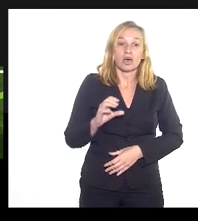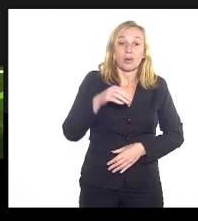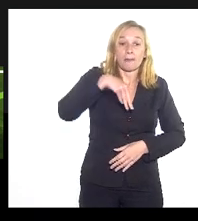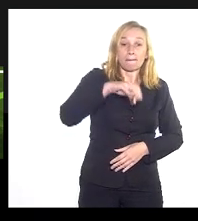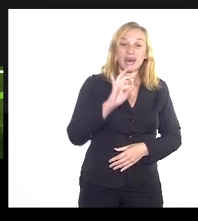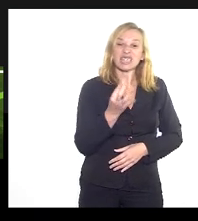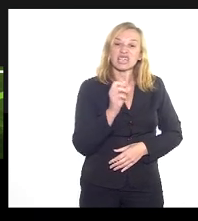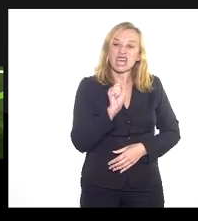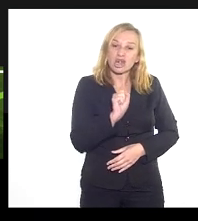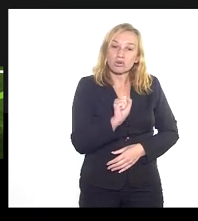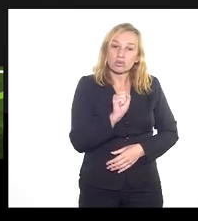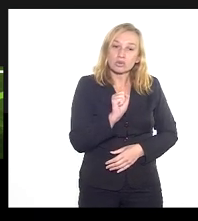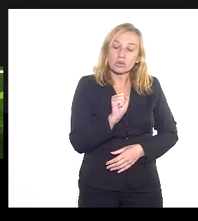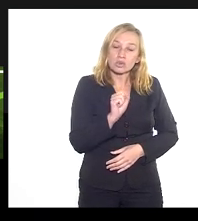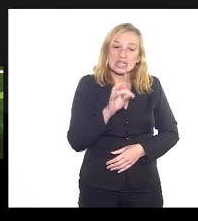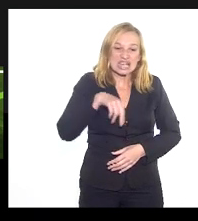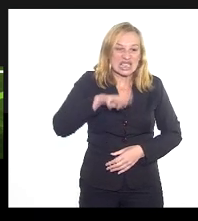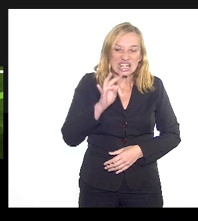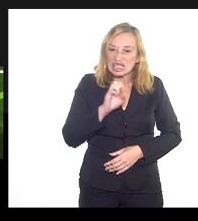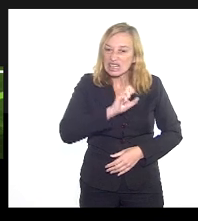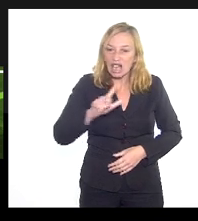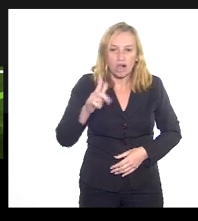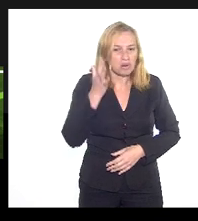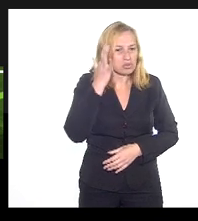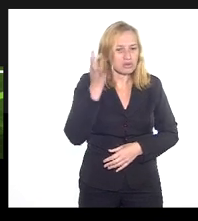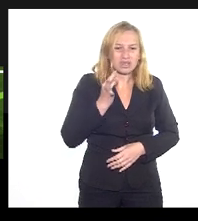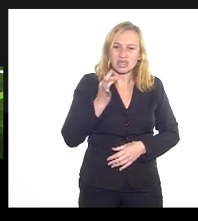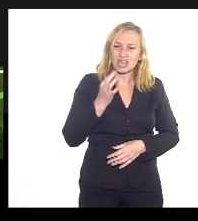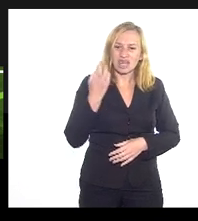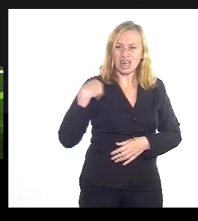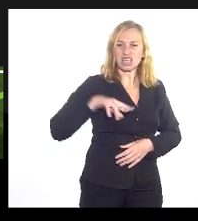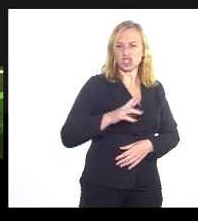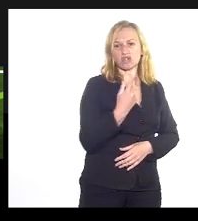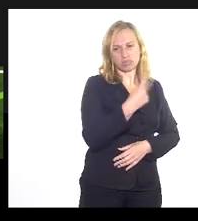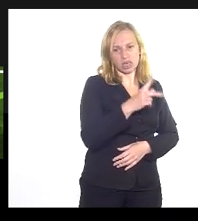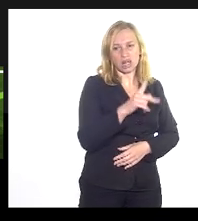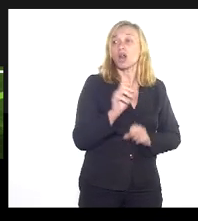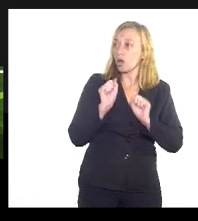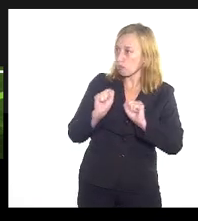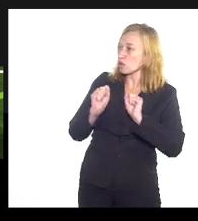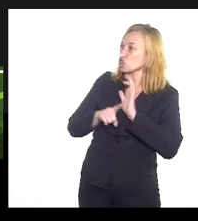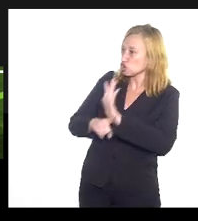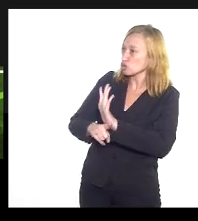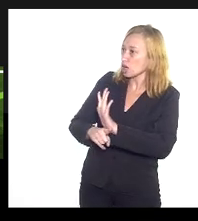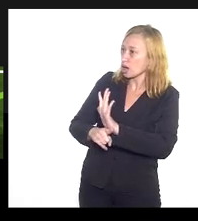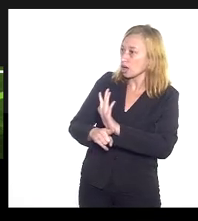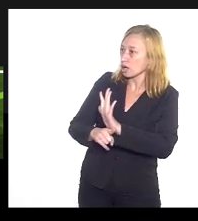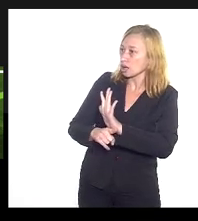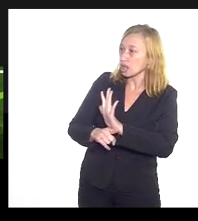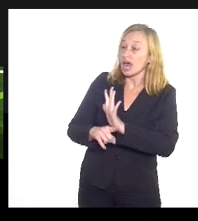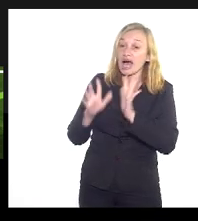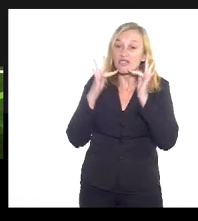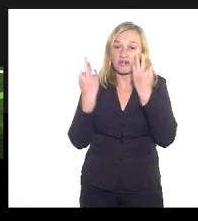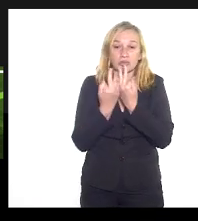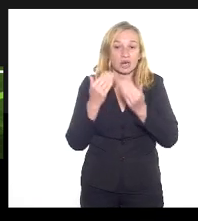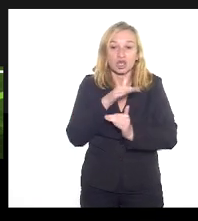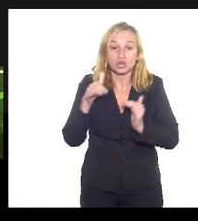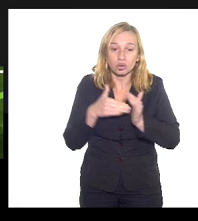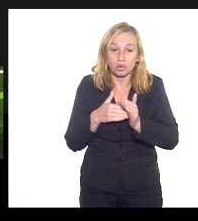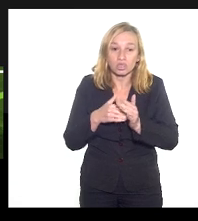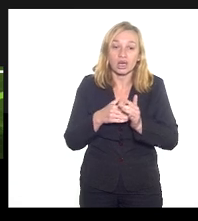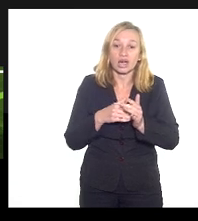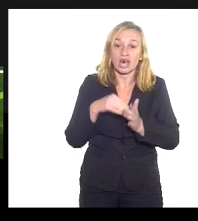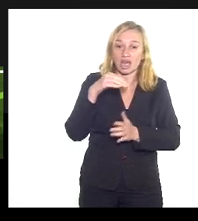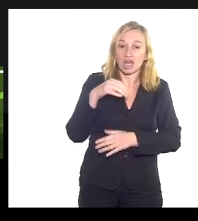Quintal, eu não tenho muita profundidade da religião dele. Eu posso te ajudar, eu posso te ajudar. A família toda é evangélica